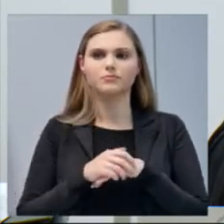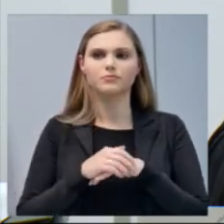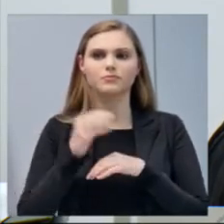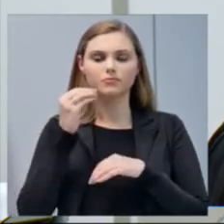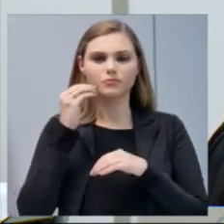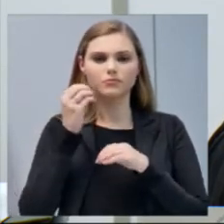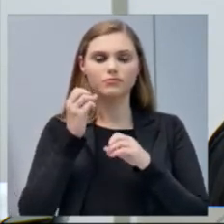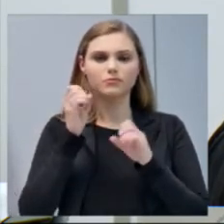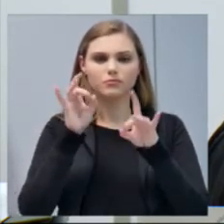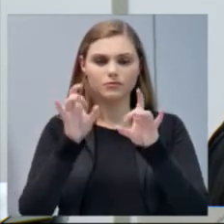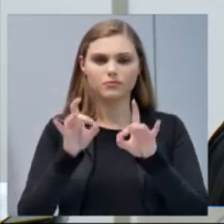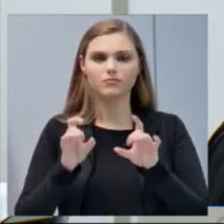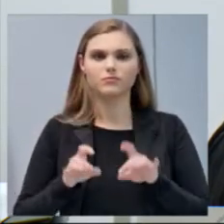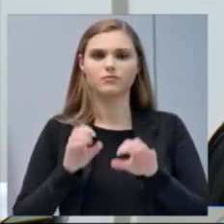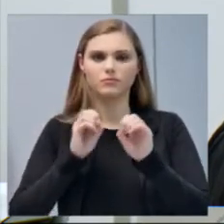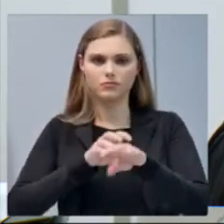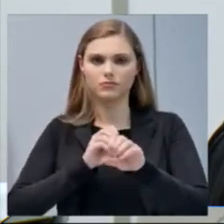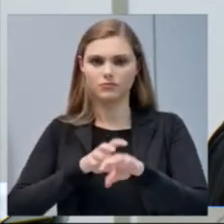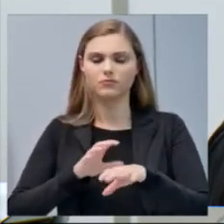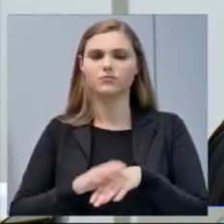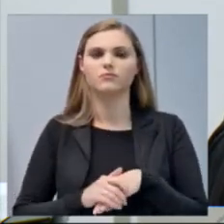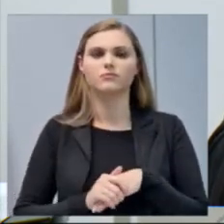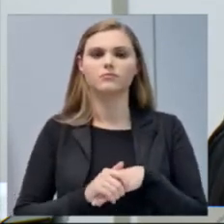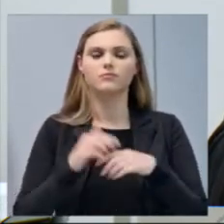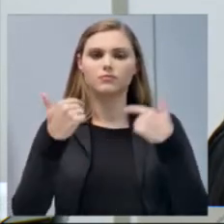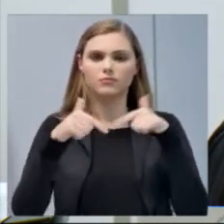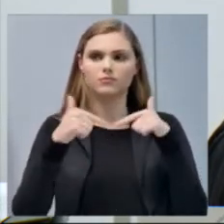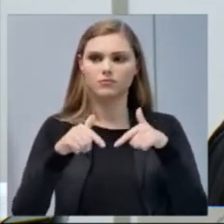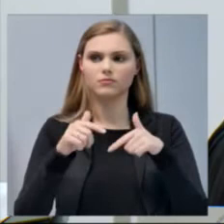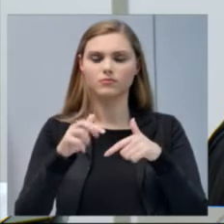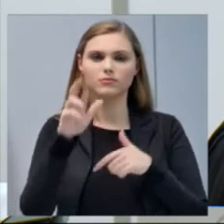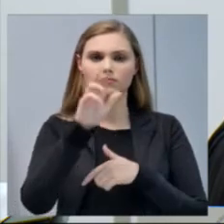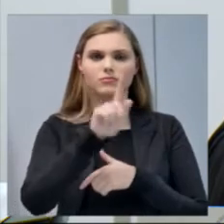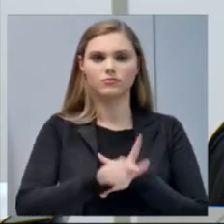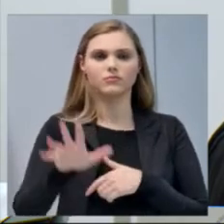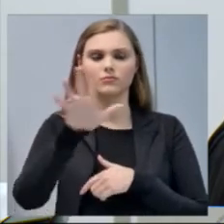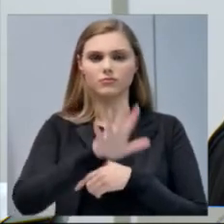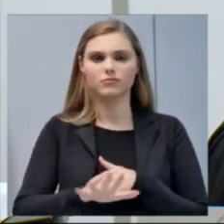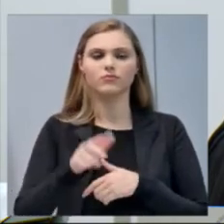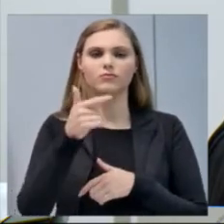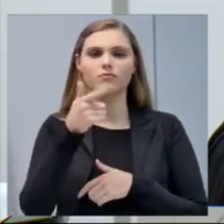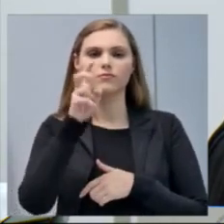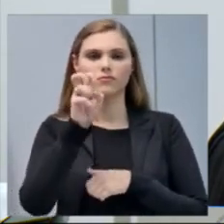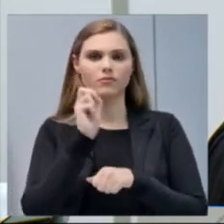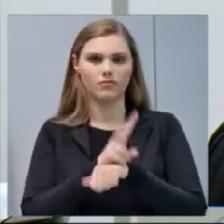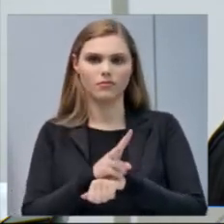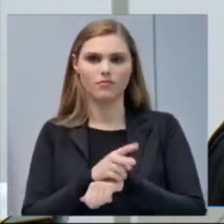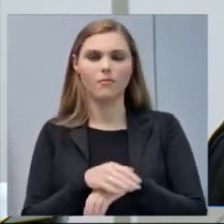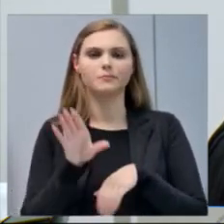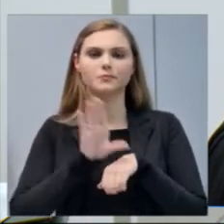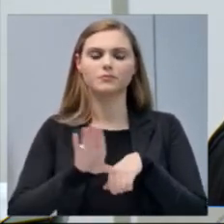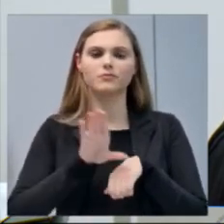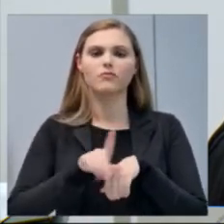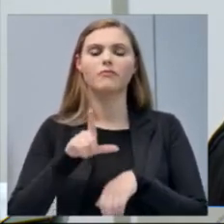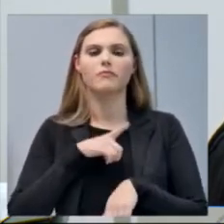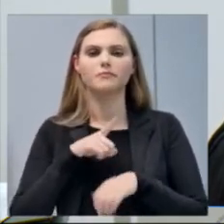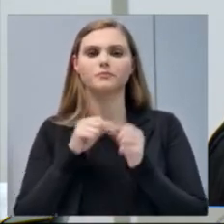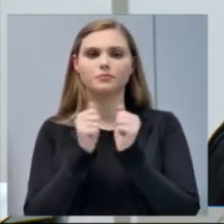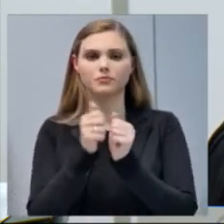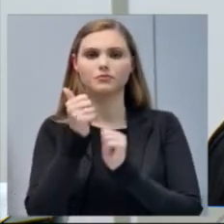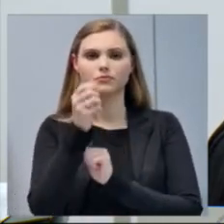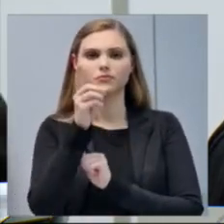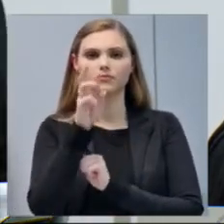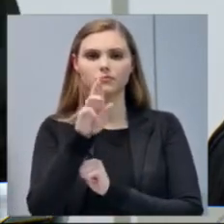proteção de direitos e trabalho em rede. Mínimo de 25 vagas. O curso será administrado junto à DR